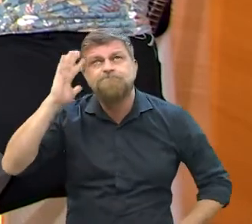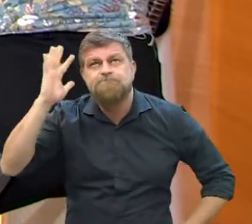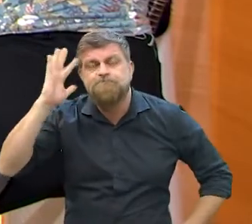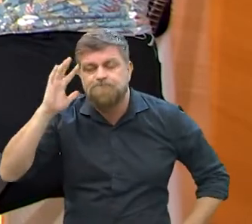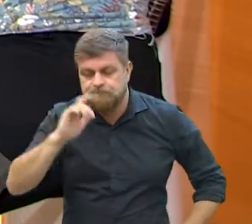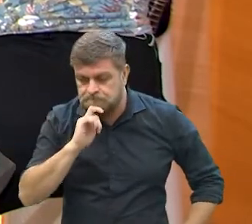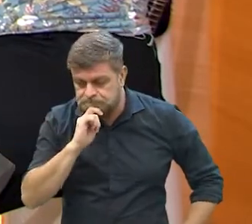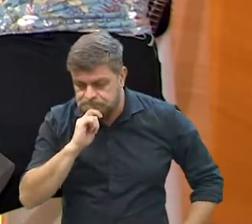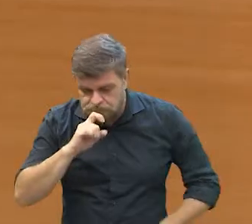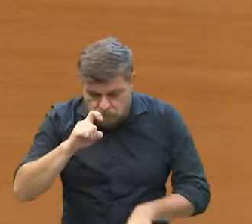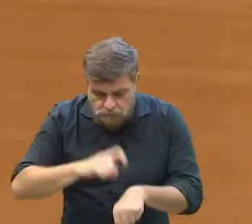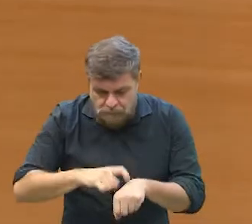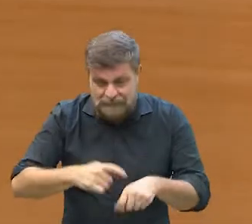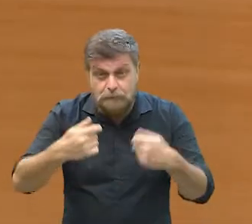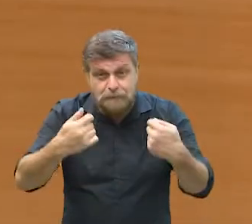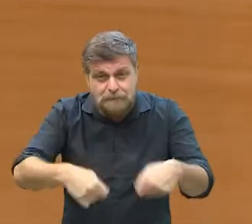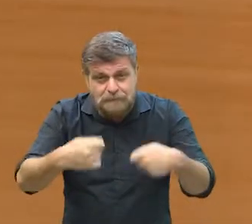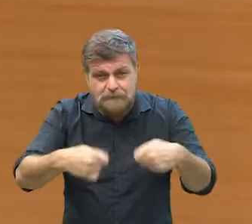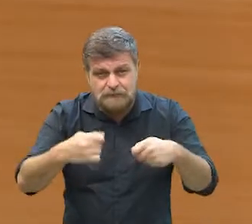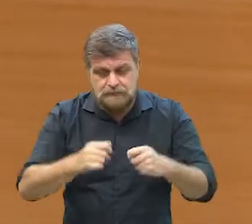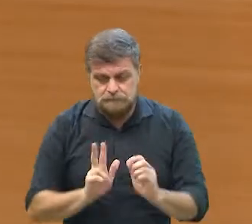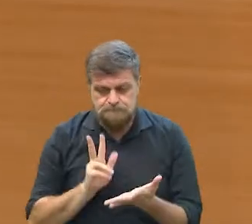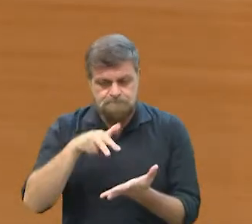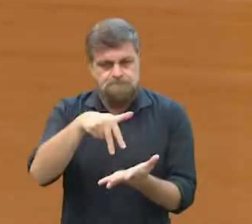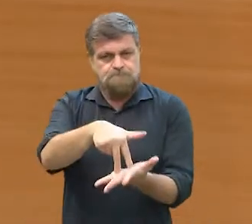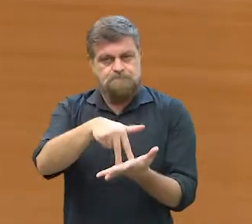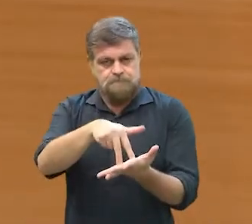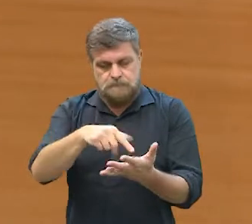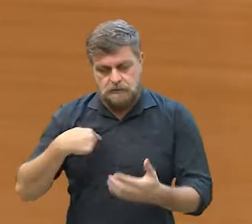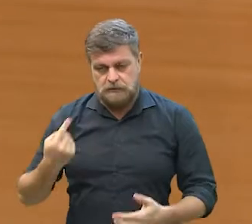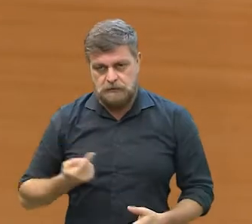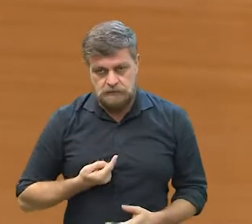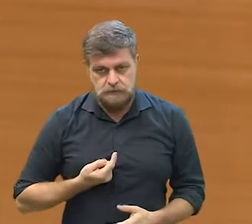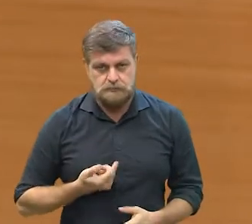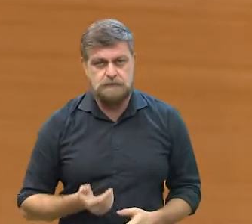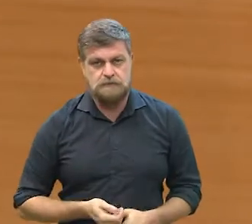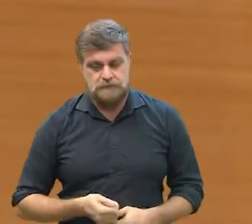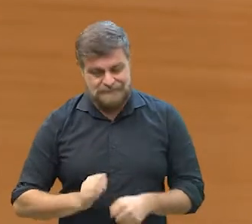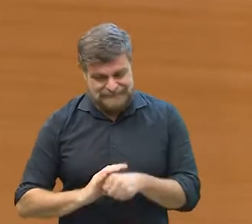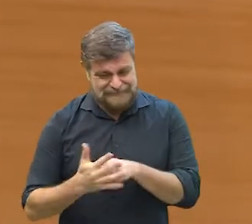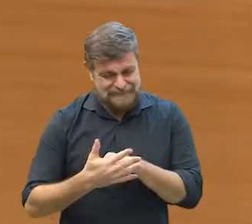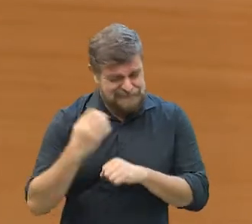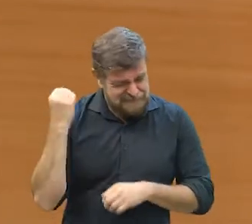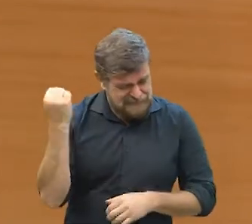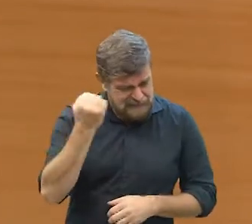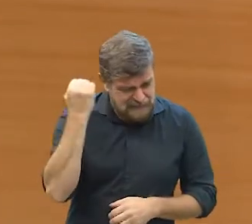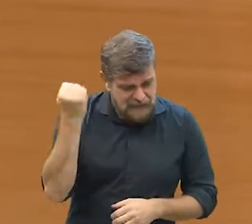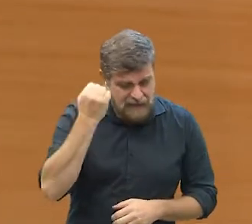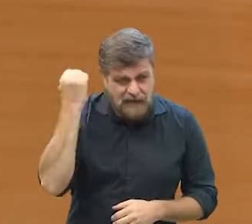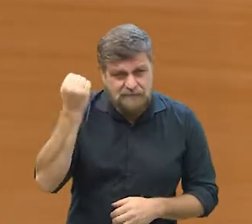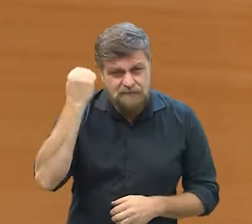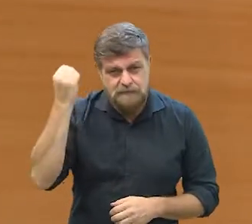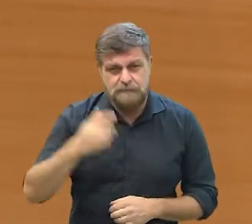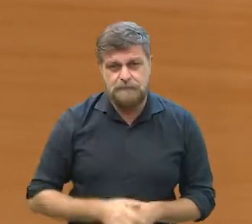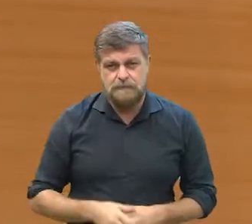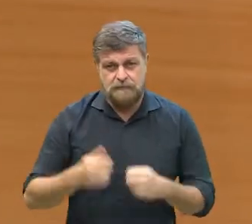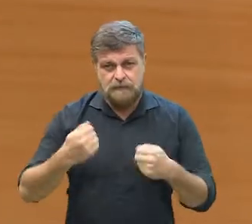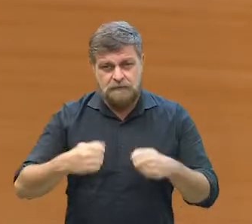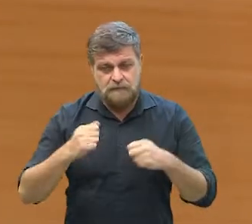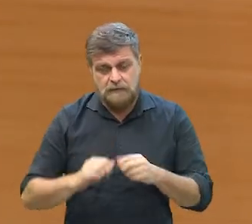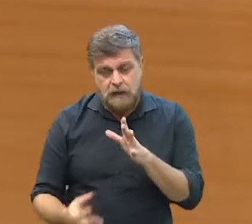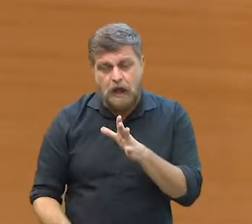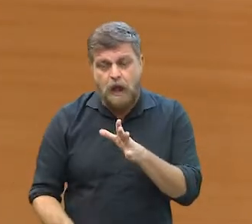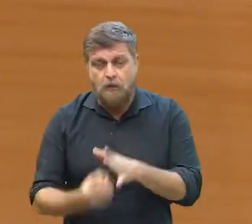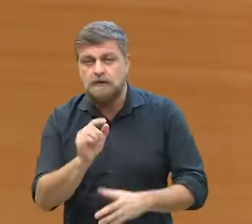penso que, que o momento exige, e queiramos ou não, a gravidade da situação